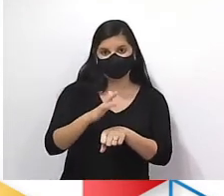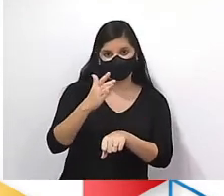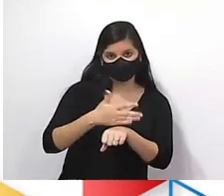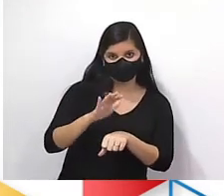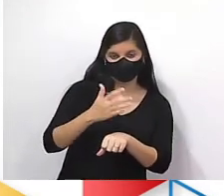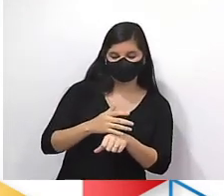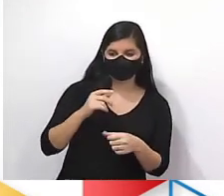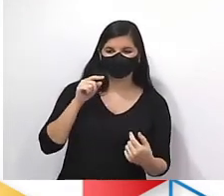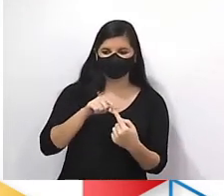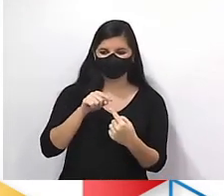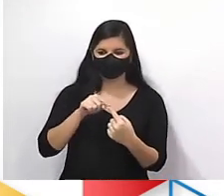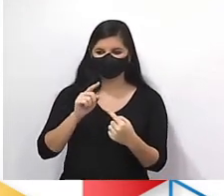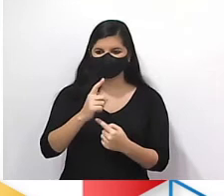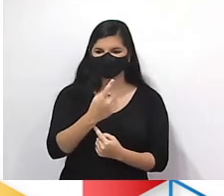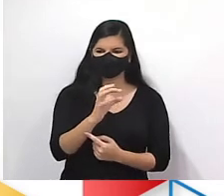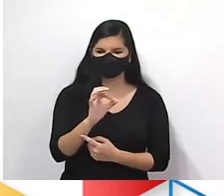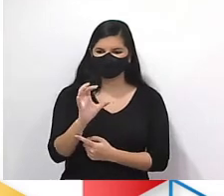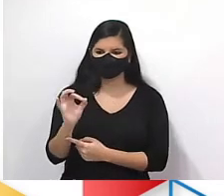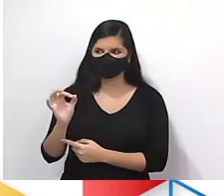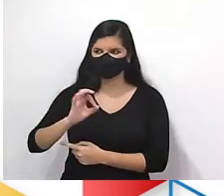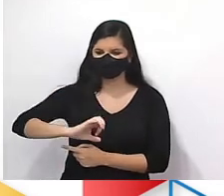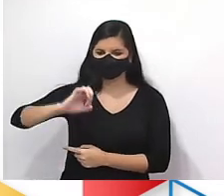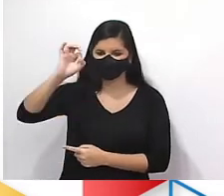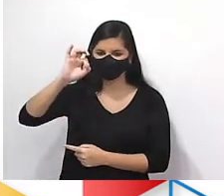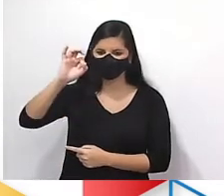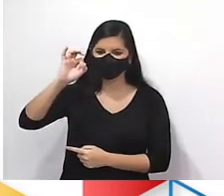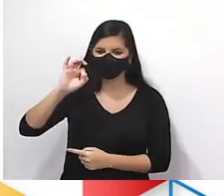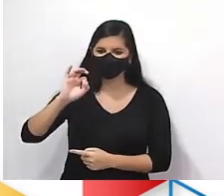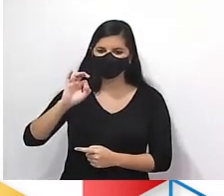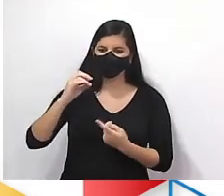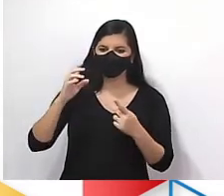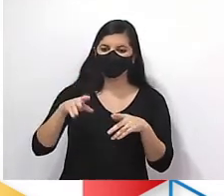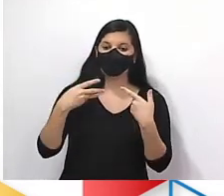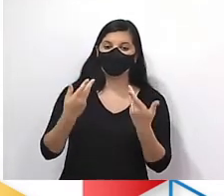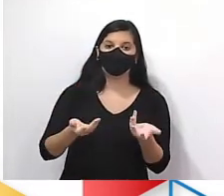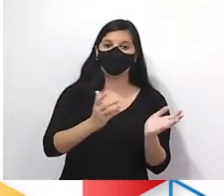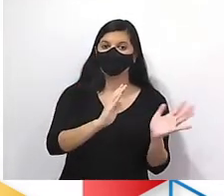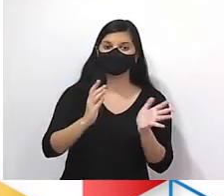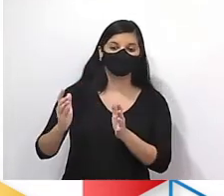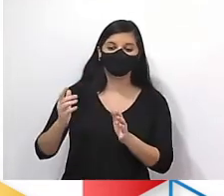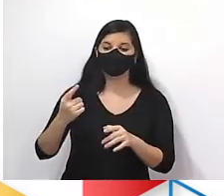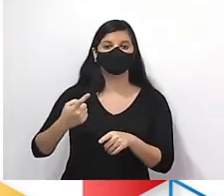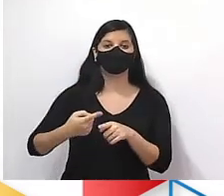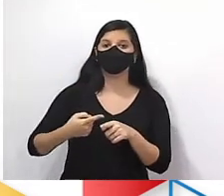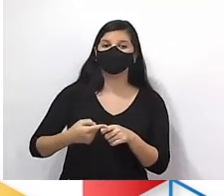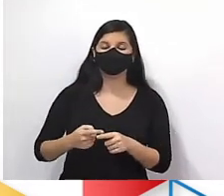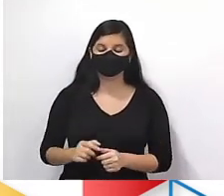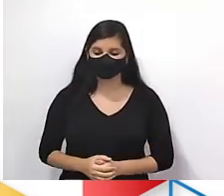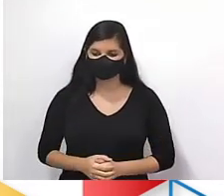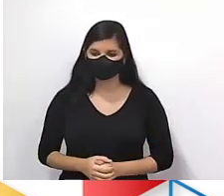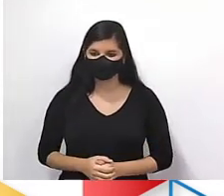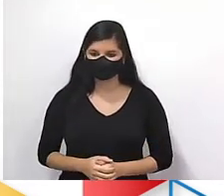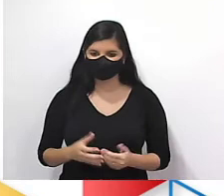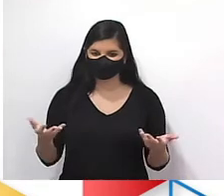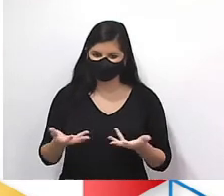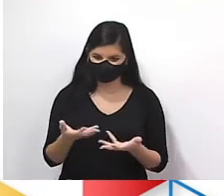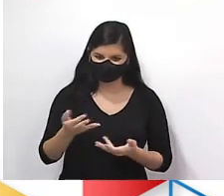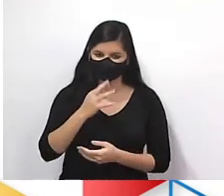prático determinar o centésimo termo de qual dessas sequências e por quê? Vamos ver?